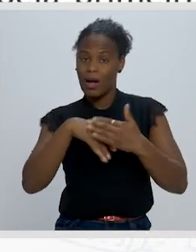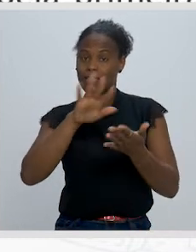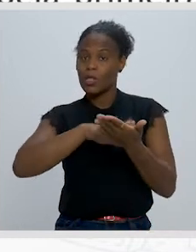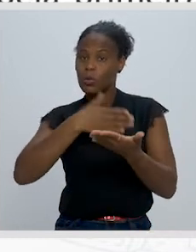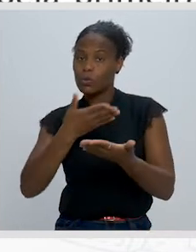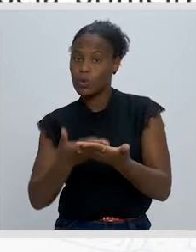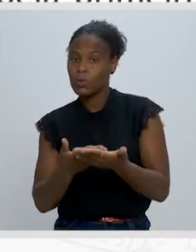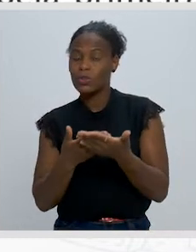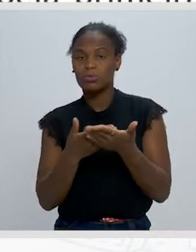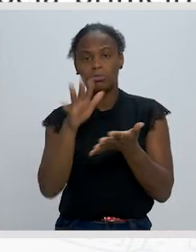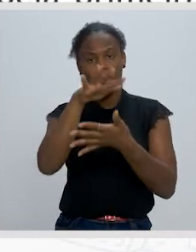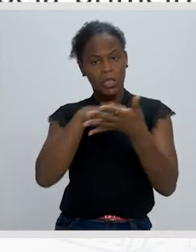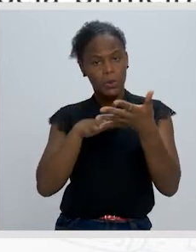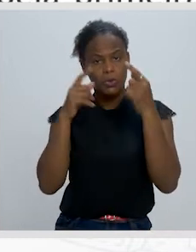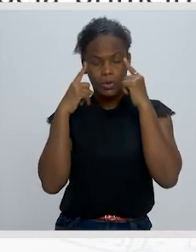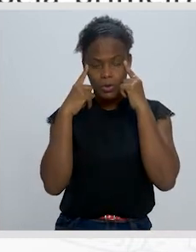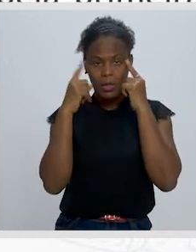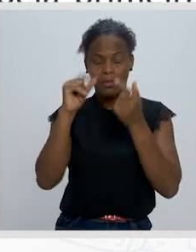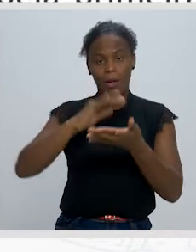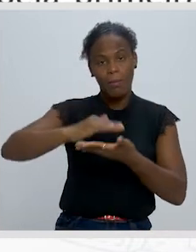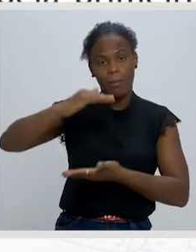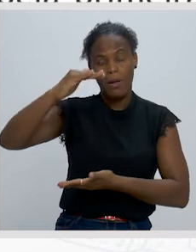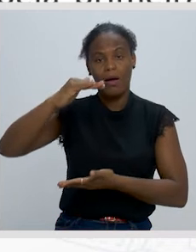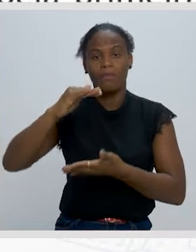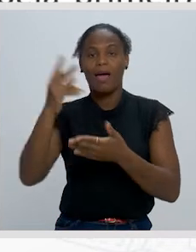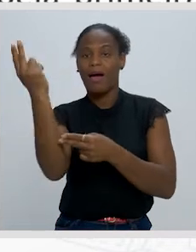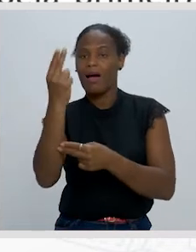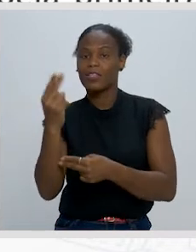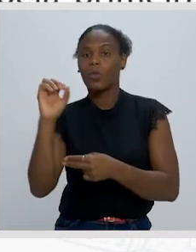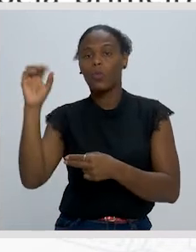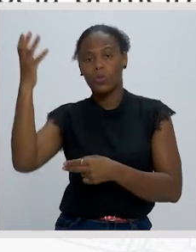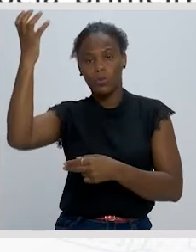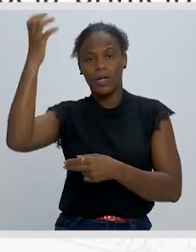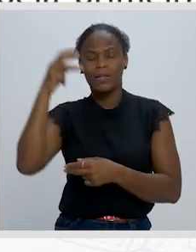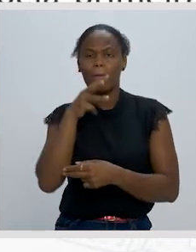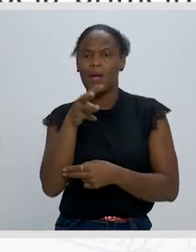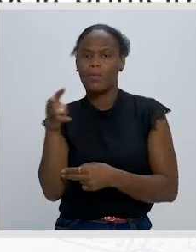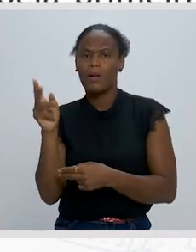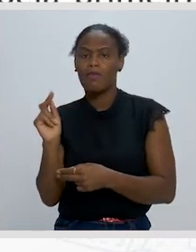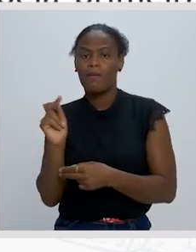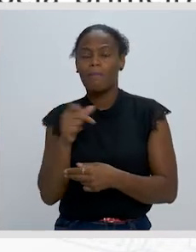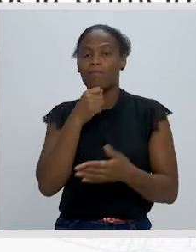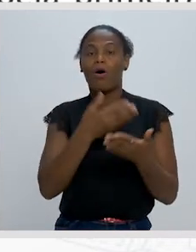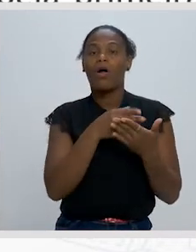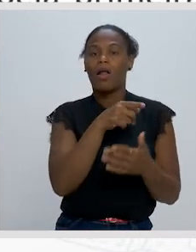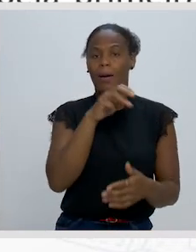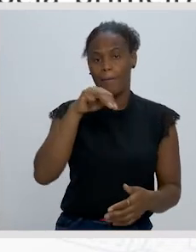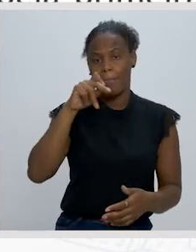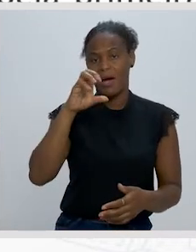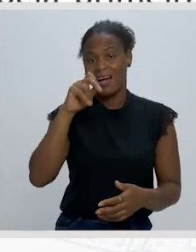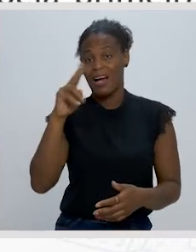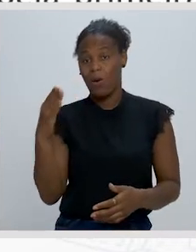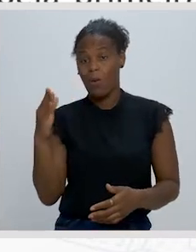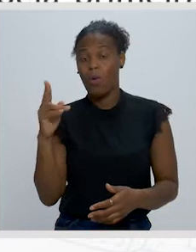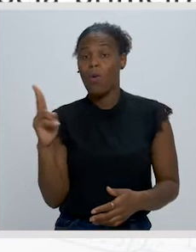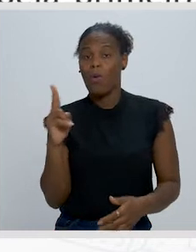chinesas e a colecionar a arte desta cultura milenar. Mora em Macau a 1 de março de